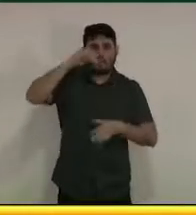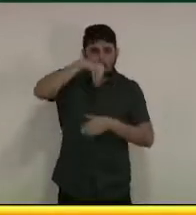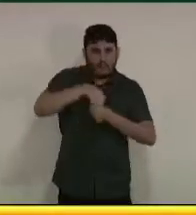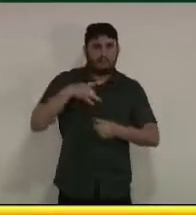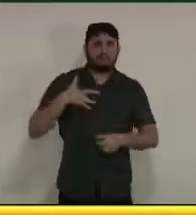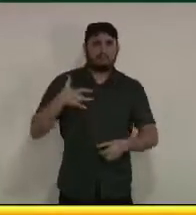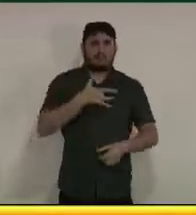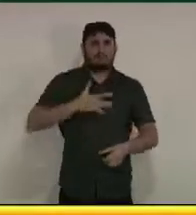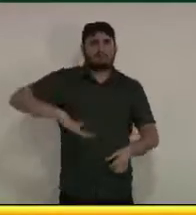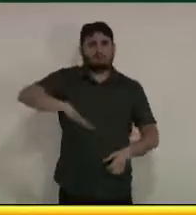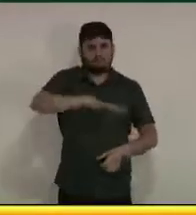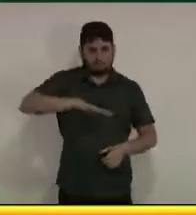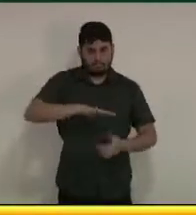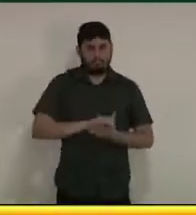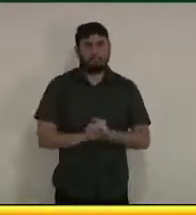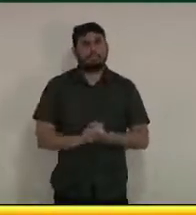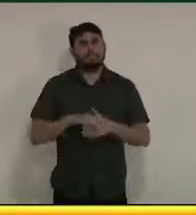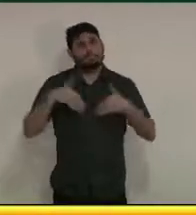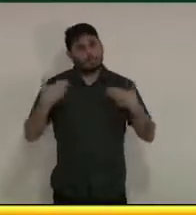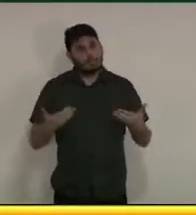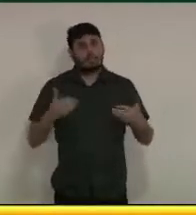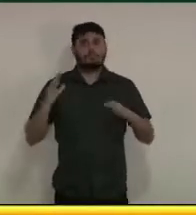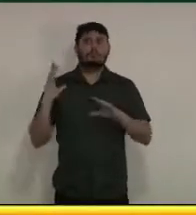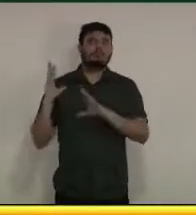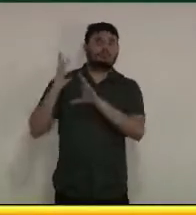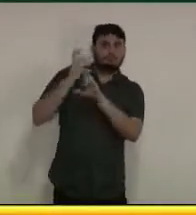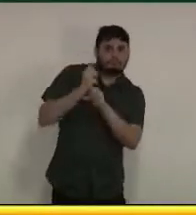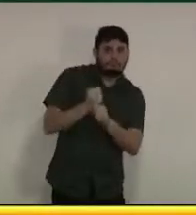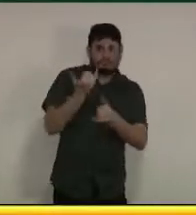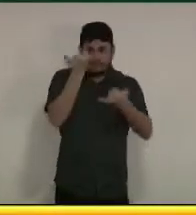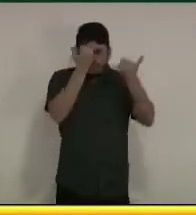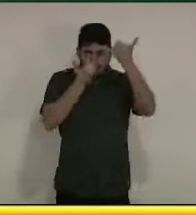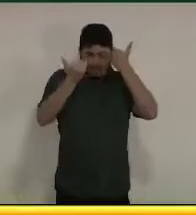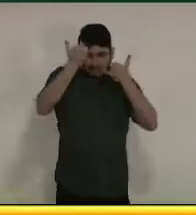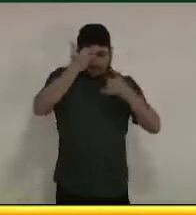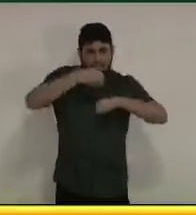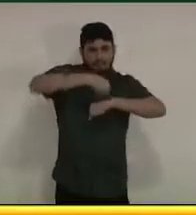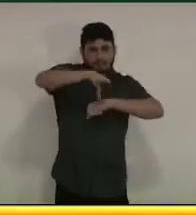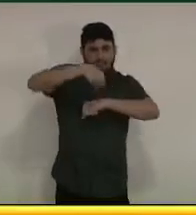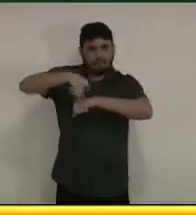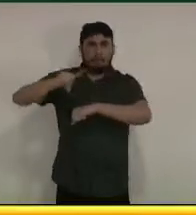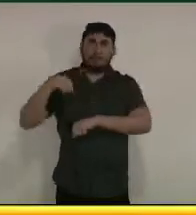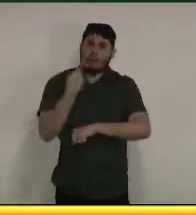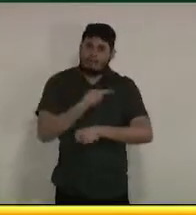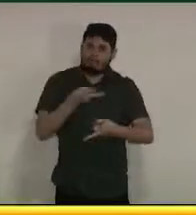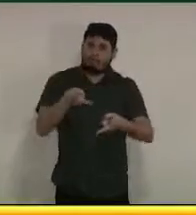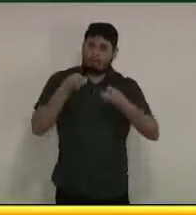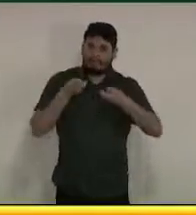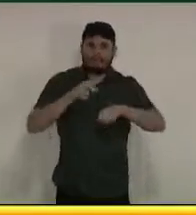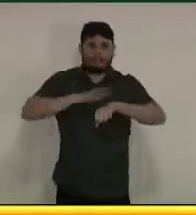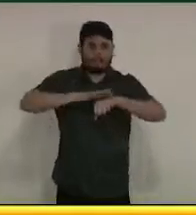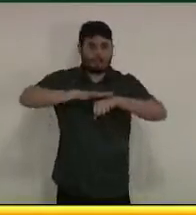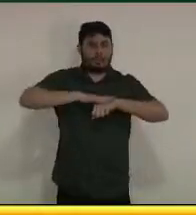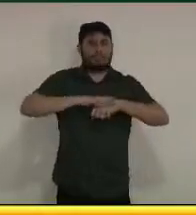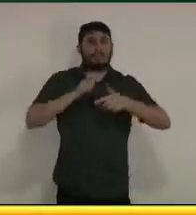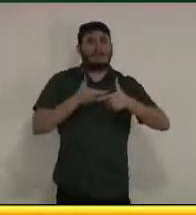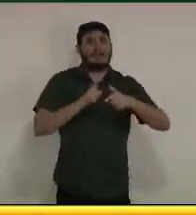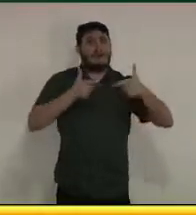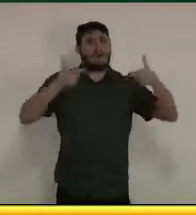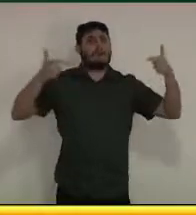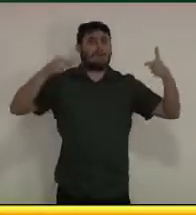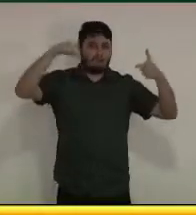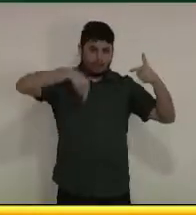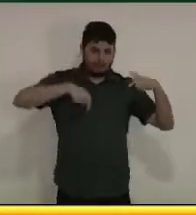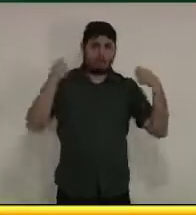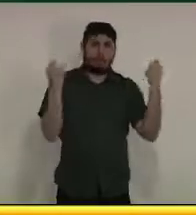dados, a gente pode ver claramente a evolução da doença em nosso território, que não foge dos padrões